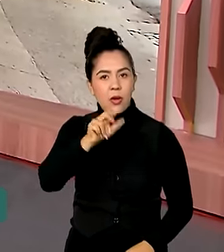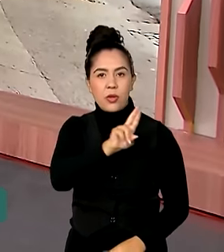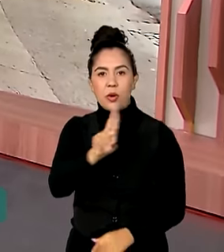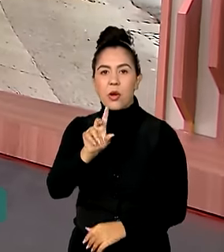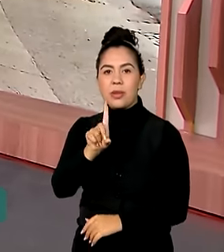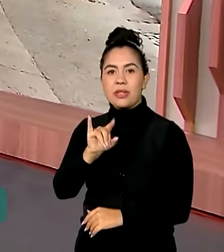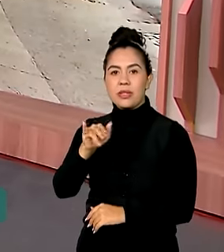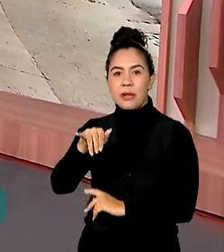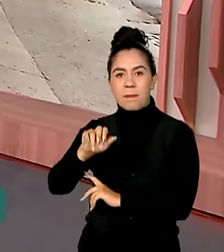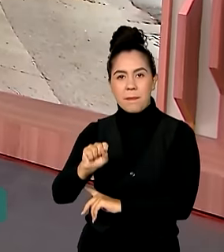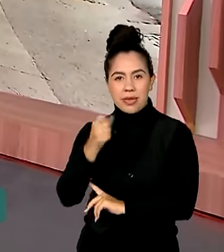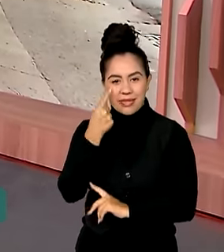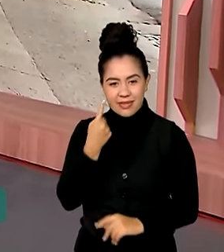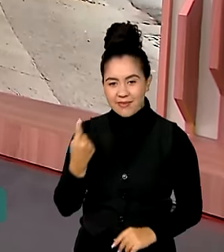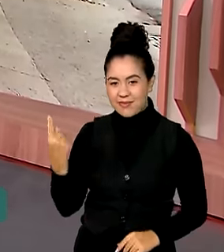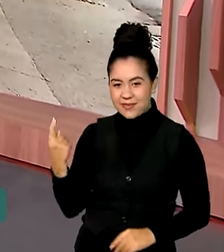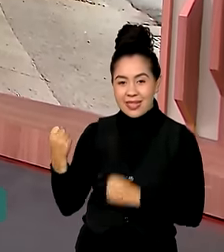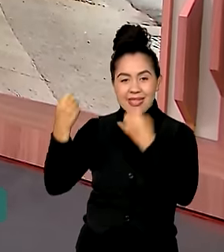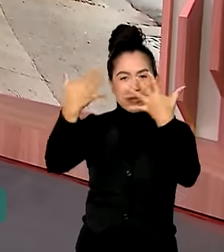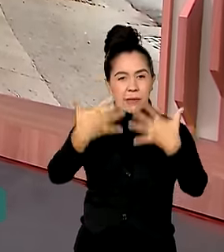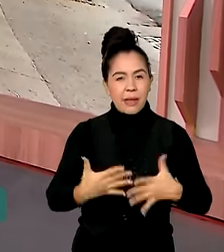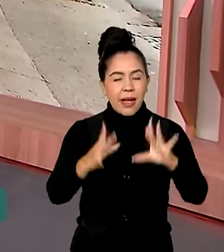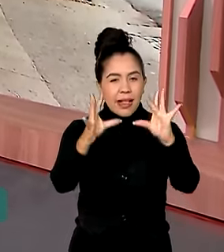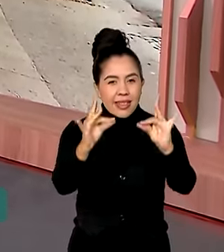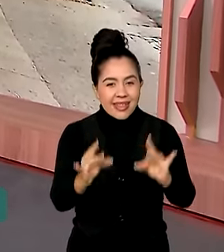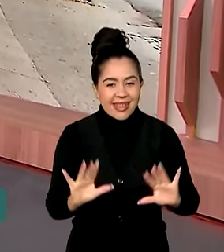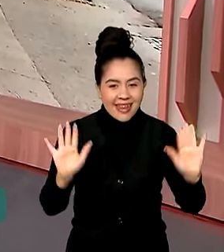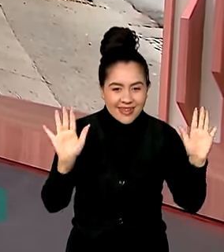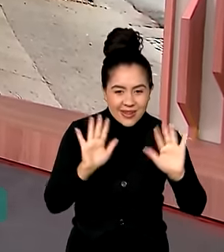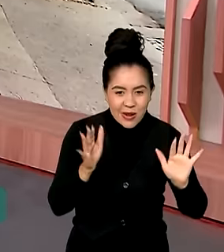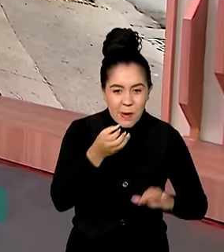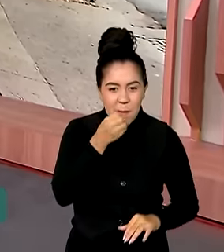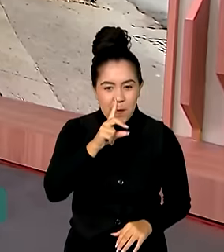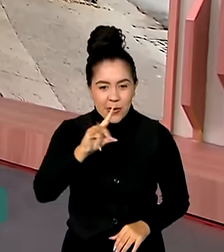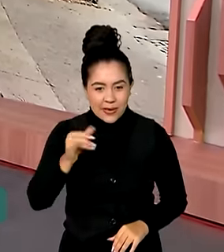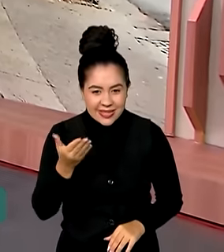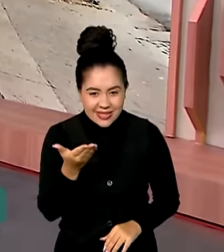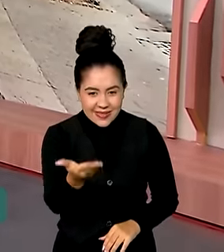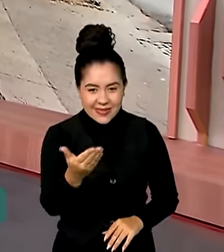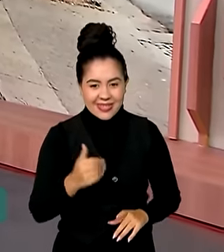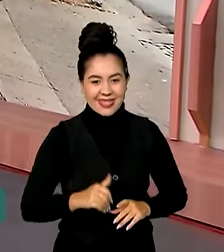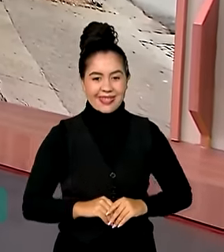que está lá, conta todos os detalhes para a gente. Oi, Dimas, ótimo dia para você, querido.